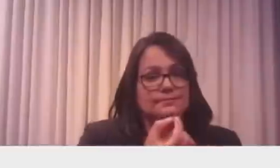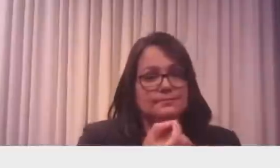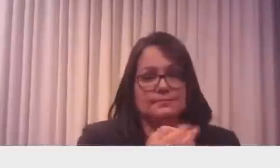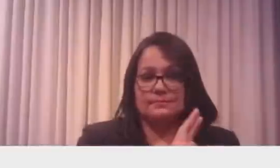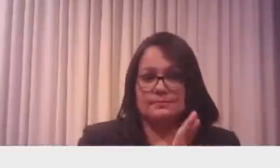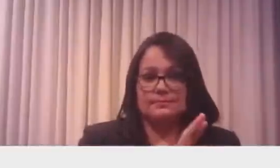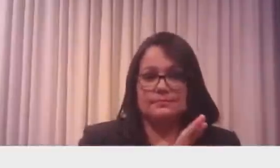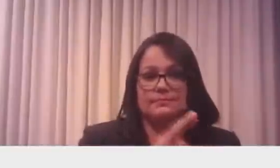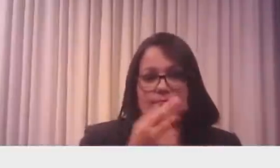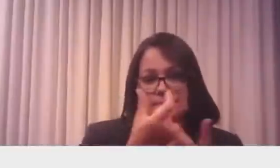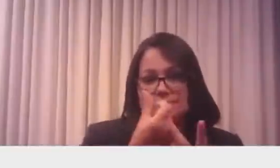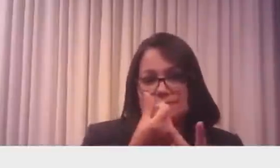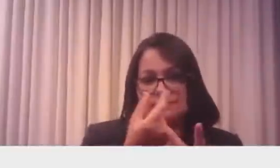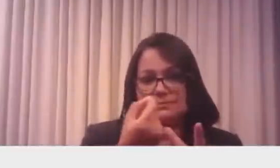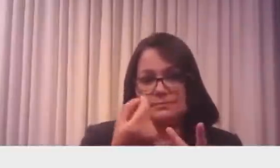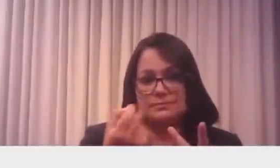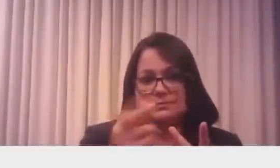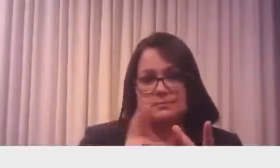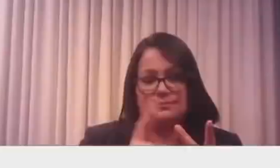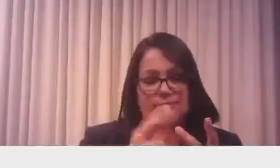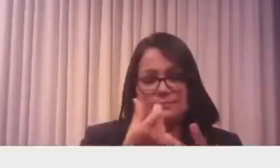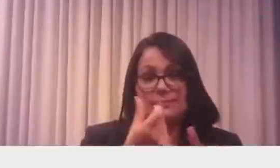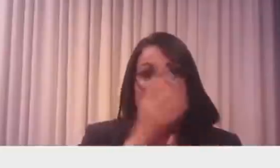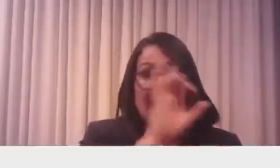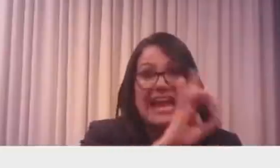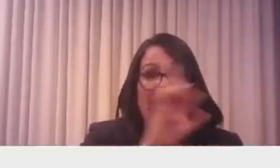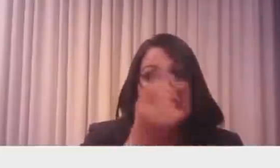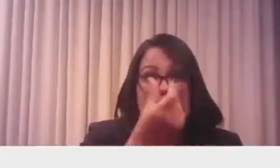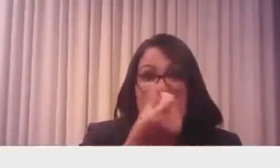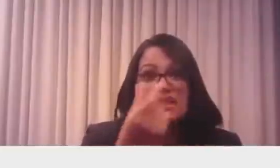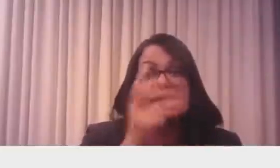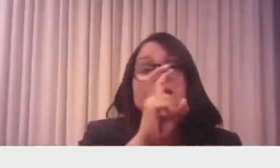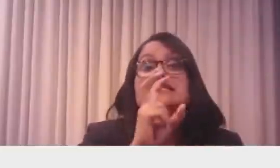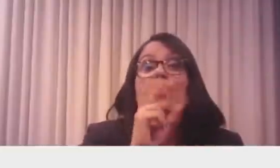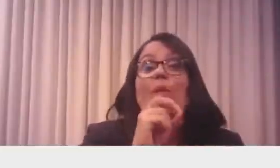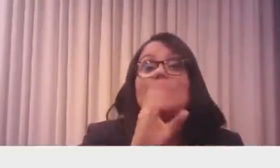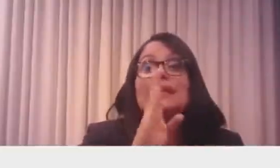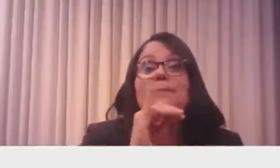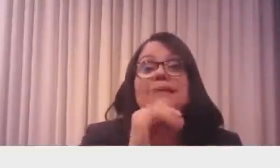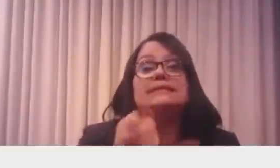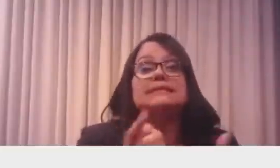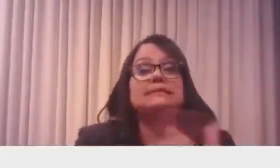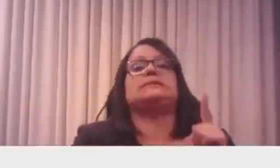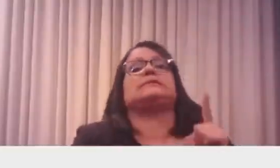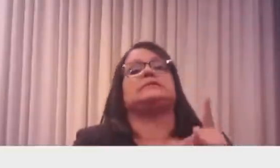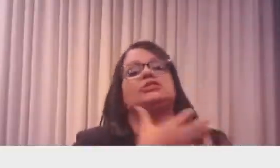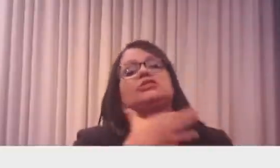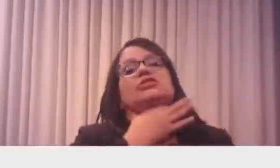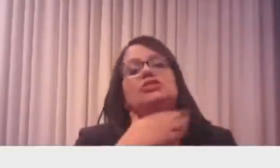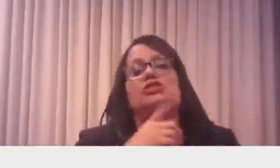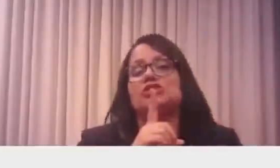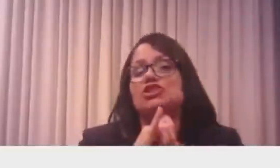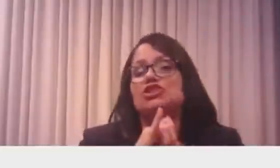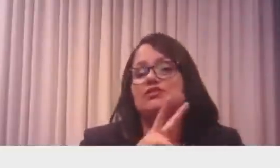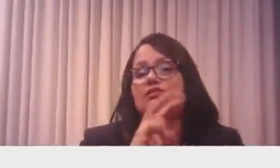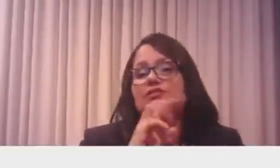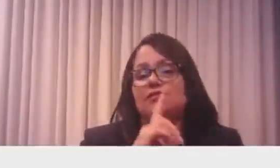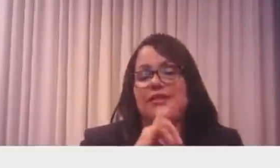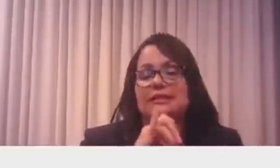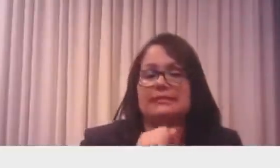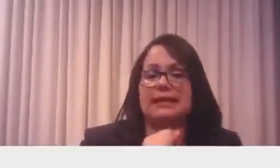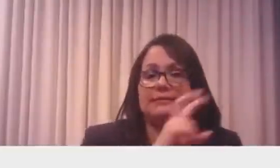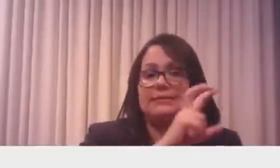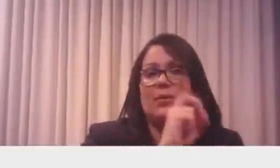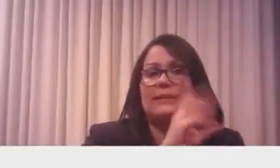próximo ao endividamento de 50 bilhões por mês. Quem tem o Brasil, apesar da grandiosidade do país, não